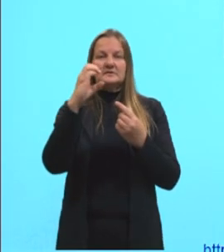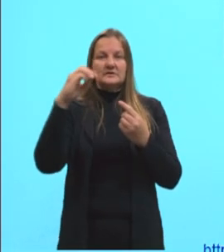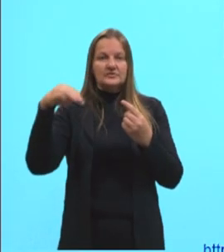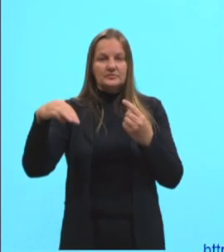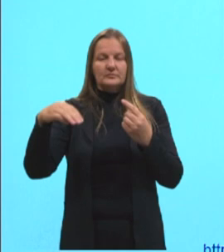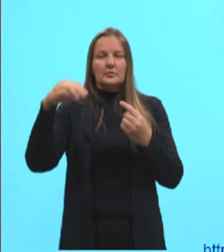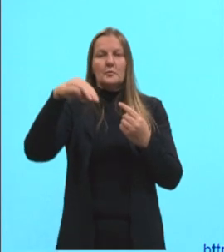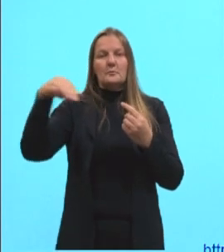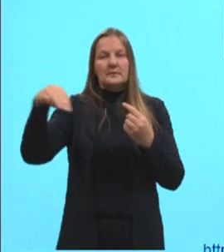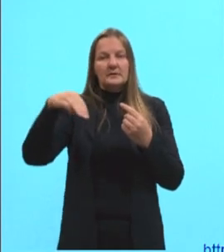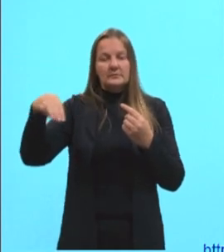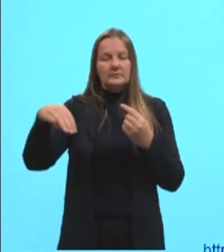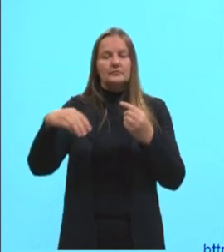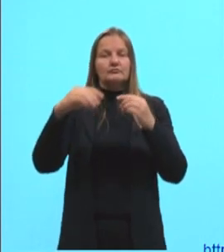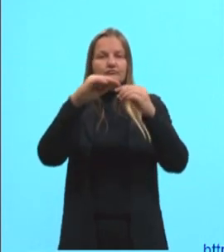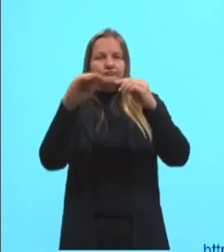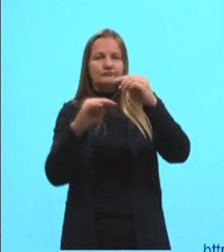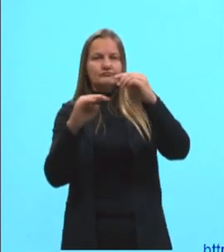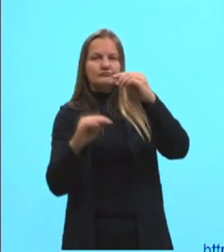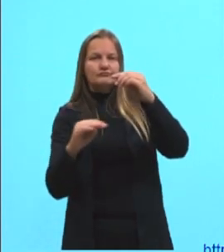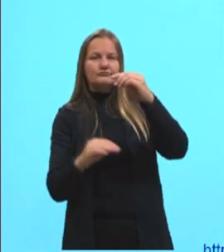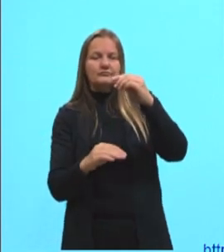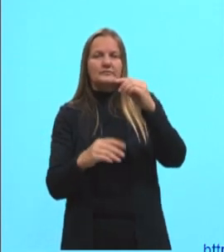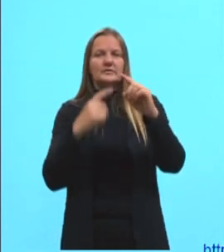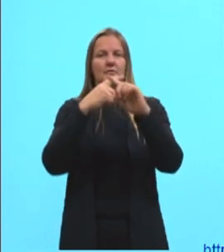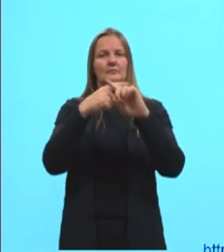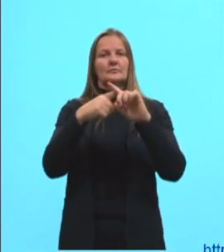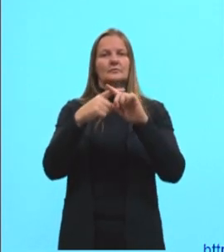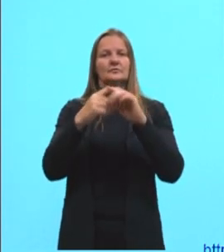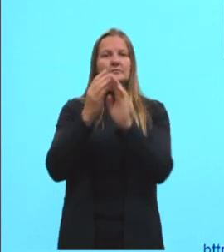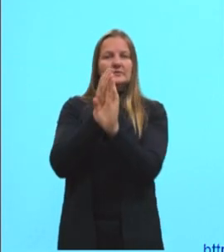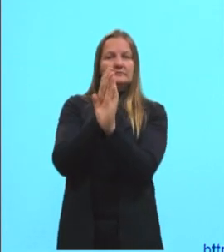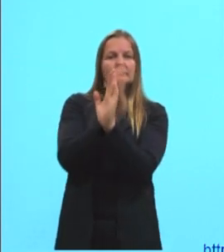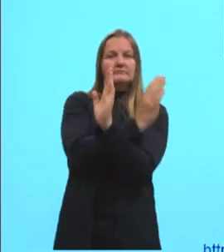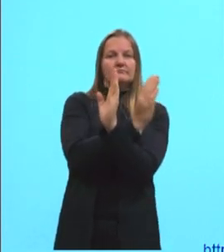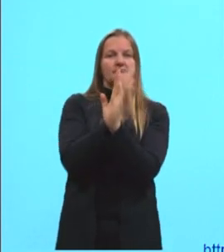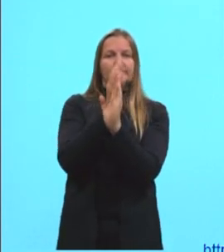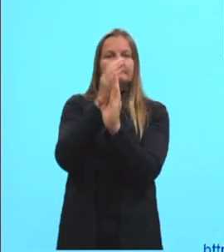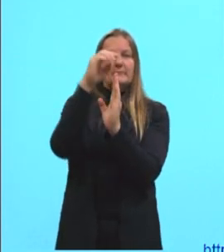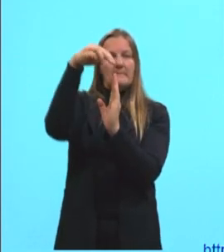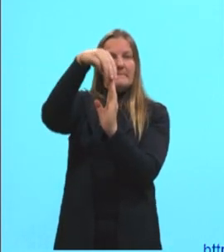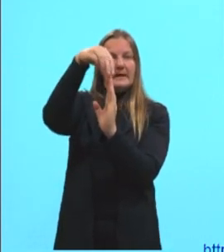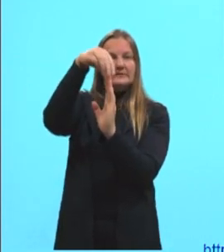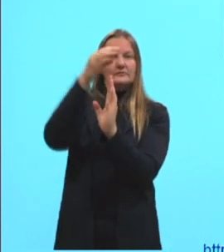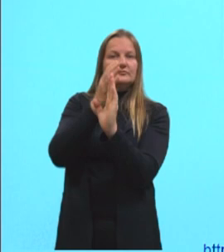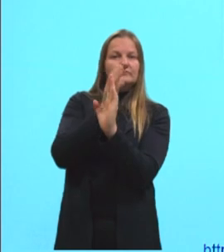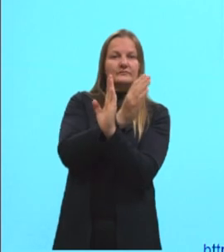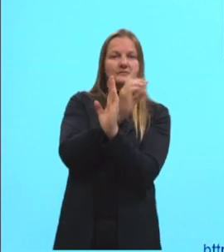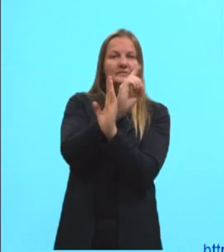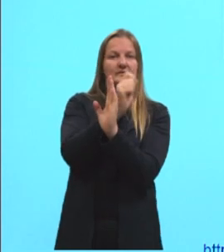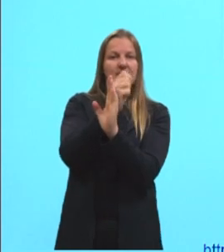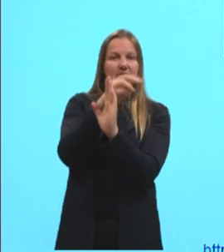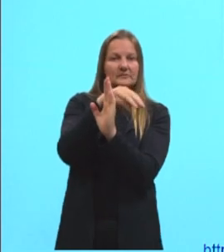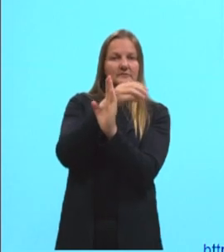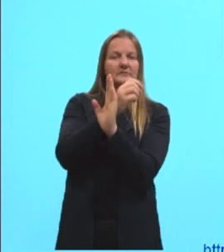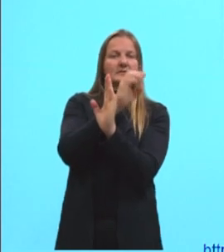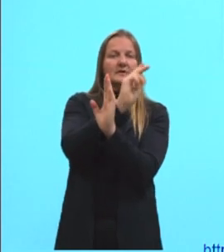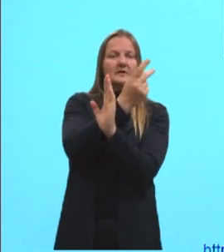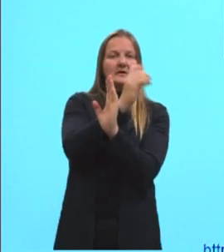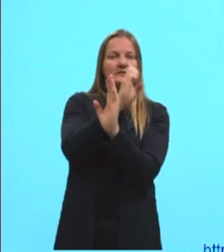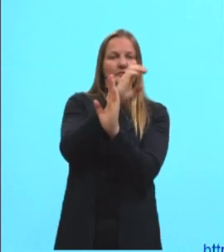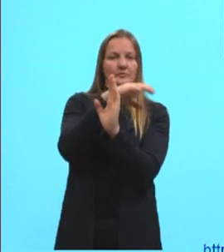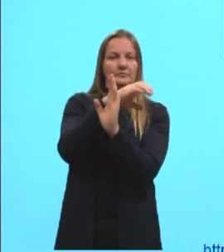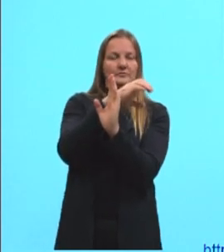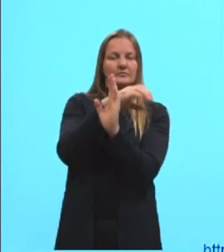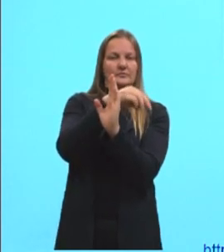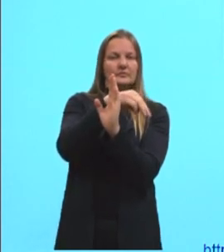e o milímetro. E nós temos os múltiplos que são valores maiores, né? Então, o decâmetro, o hectômetro